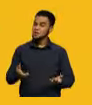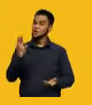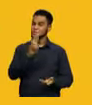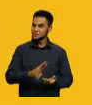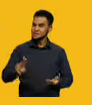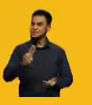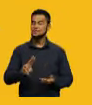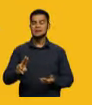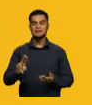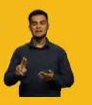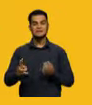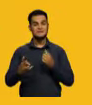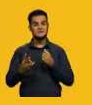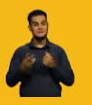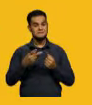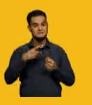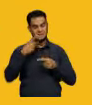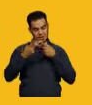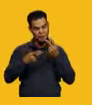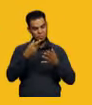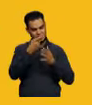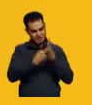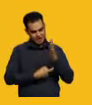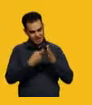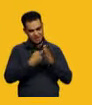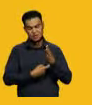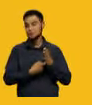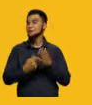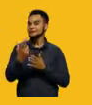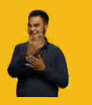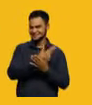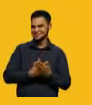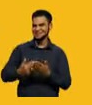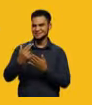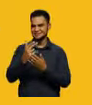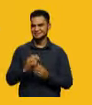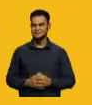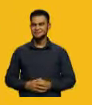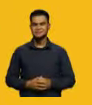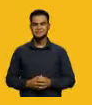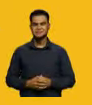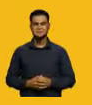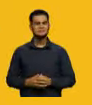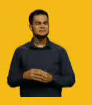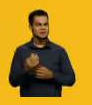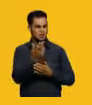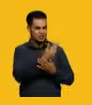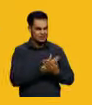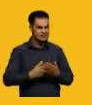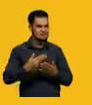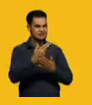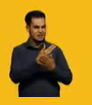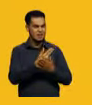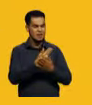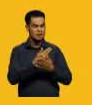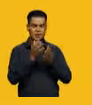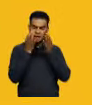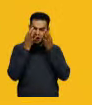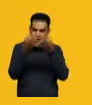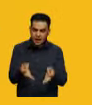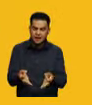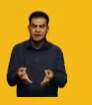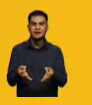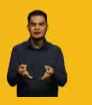linguagem verbal e não verbal. A linguagem e as imagens utilizadas despertam a atenção do leitor?